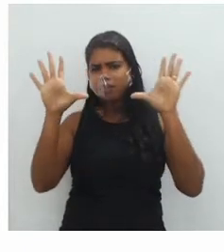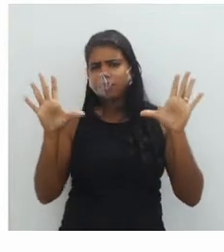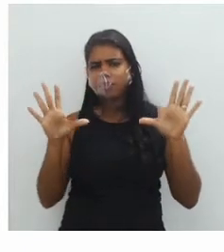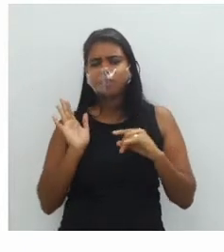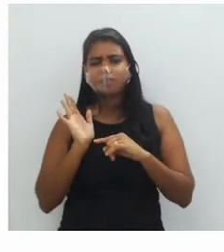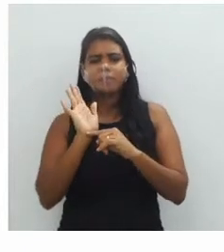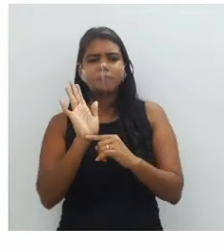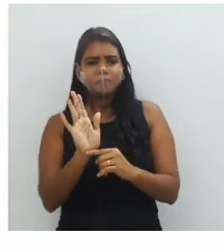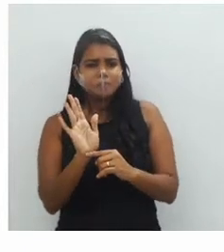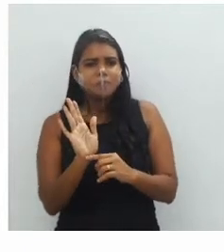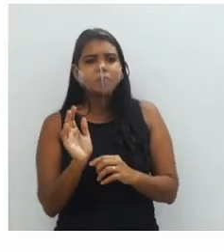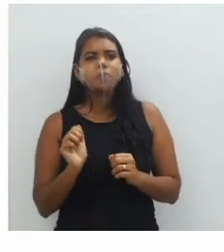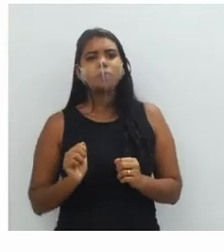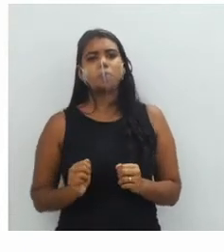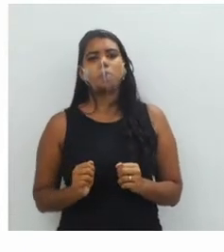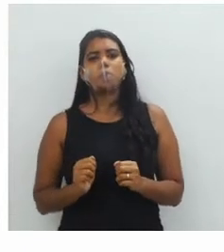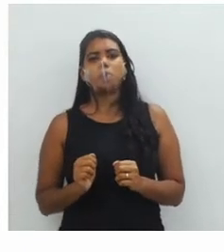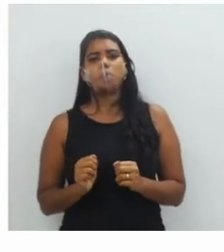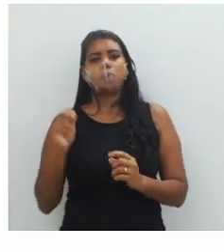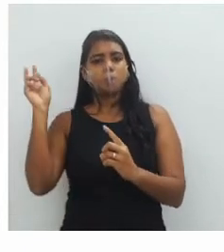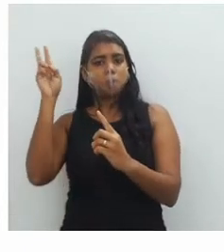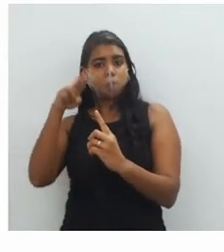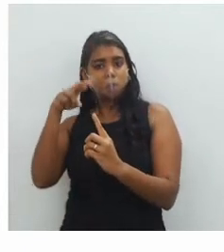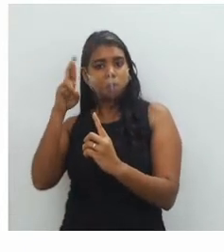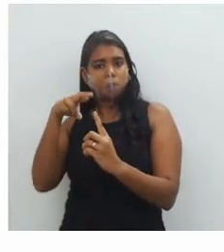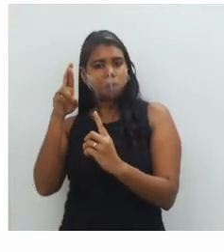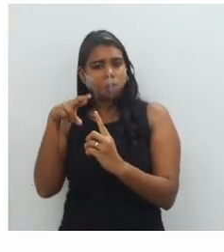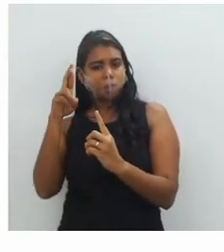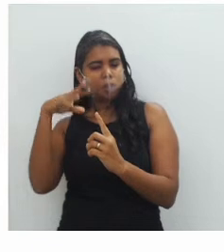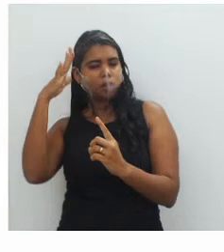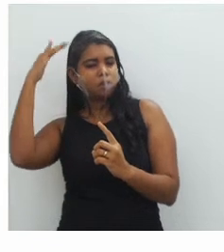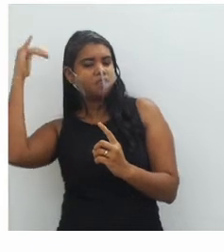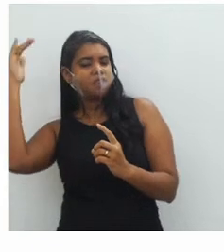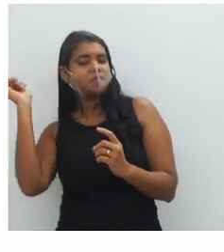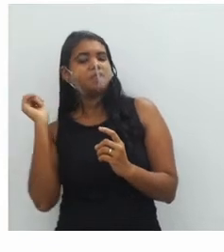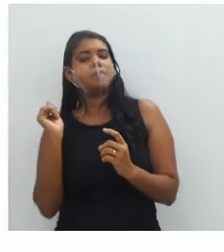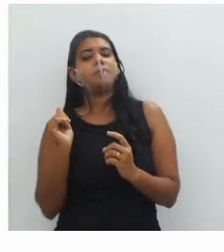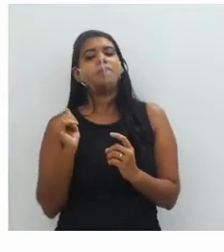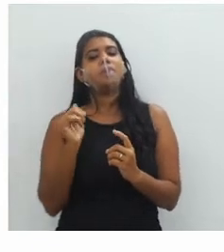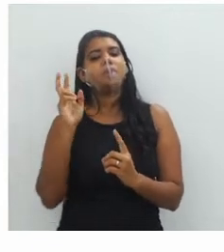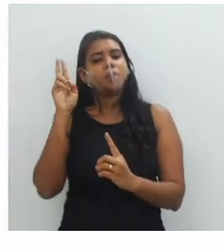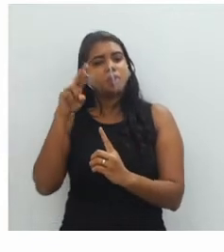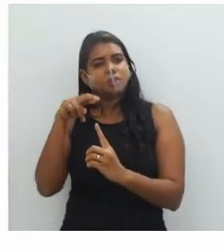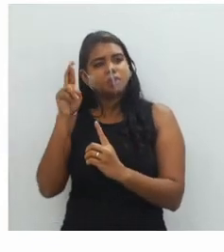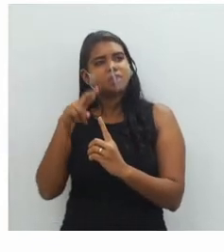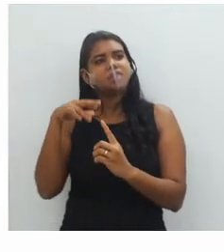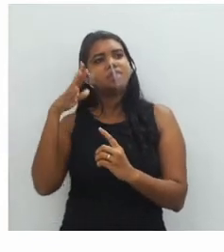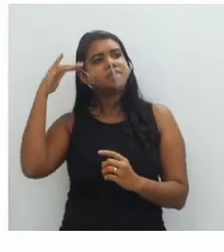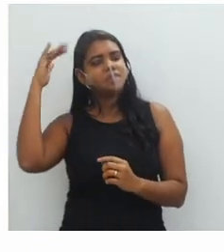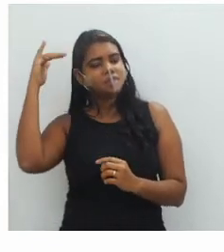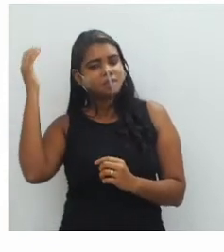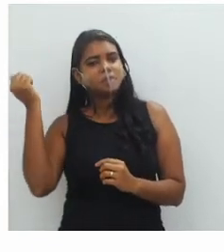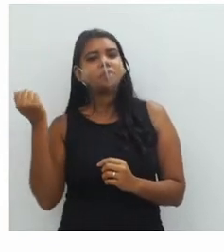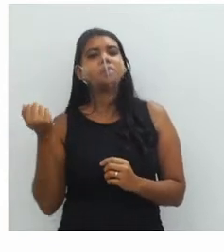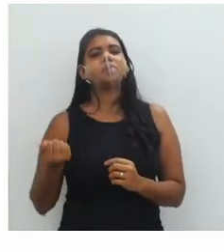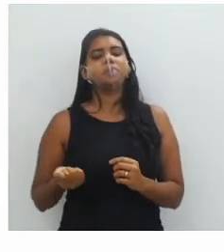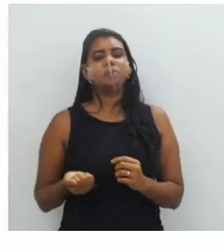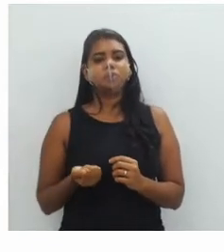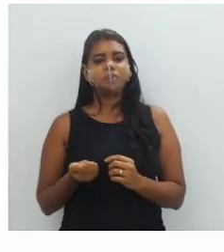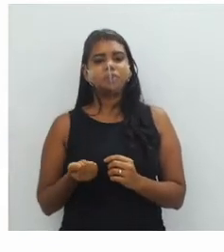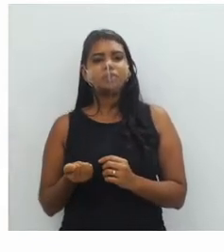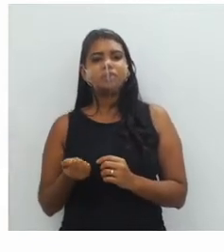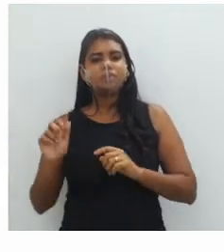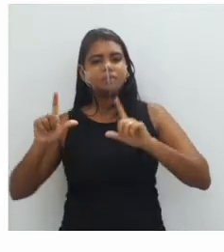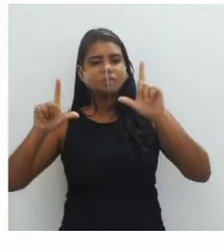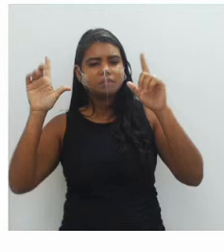trazer esses ícones, esses superstars, né, essas pessoas que estavam em ascendência na mídia,